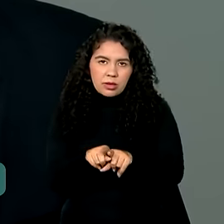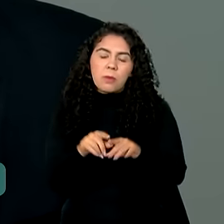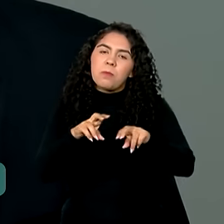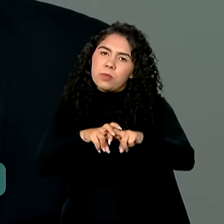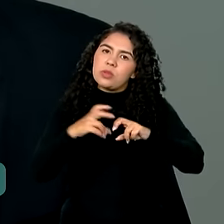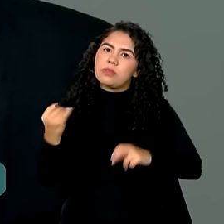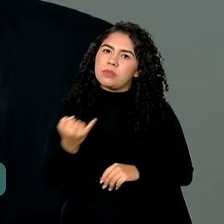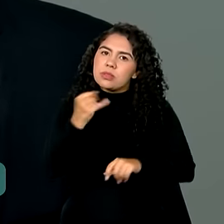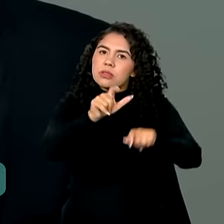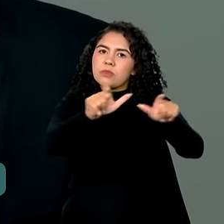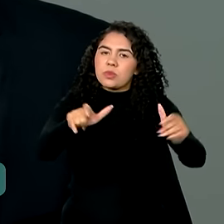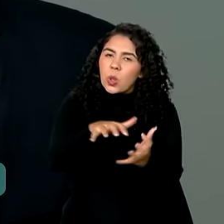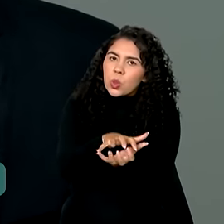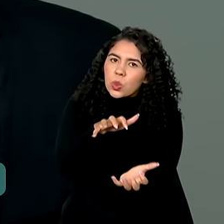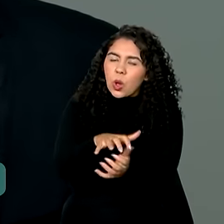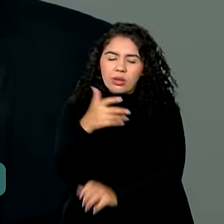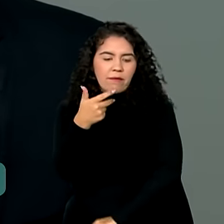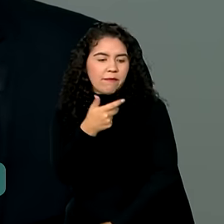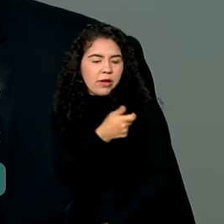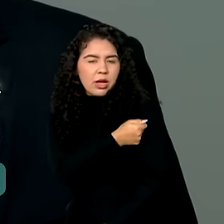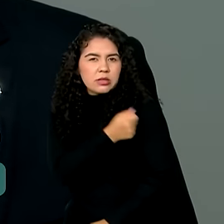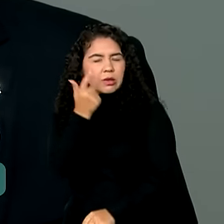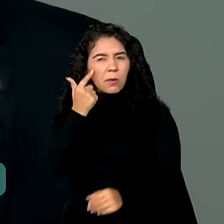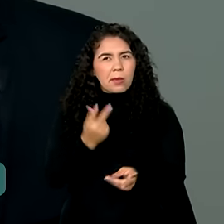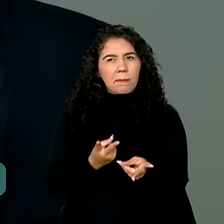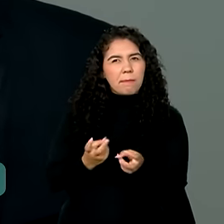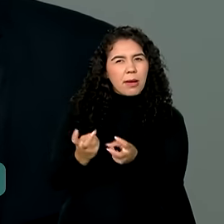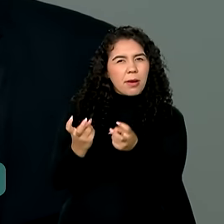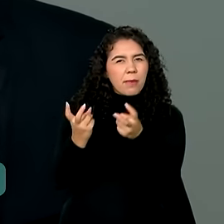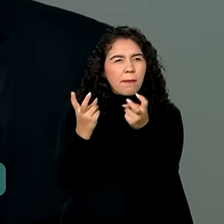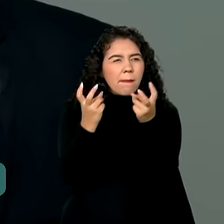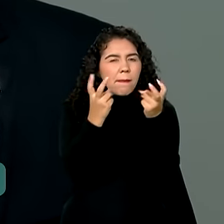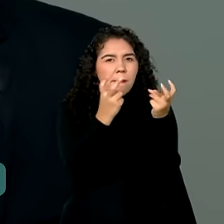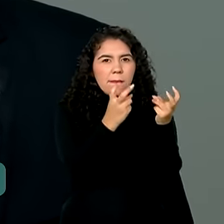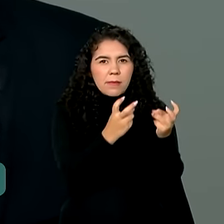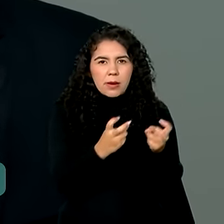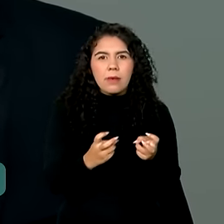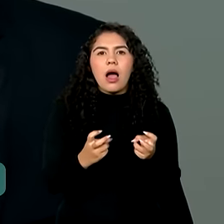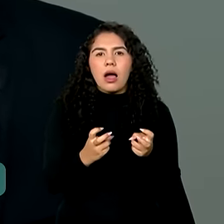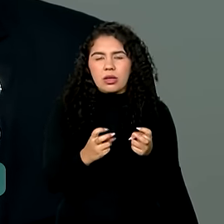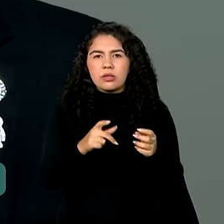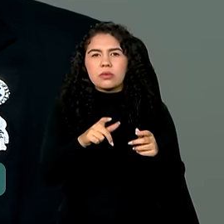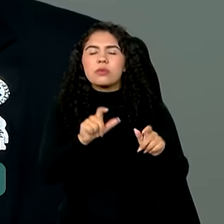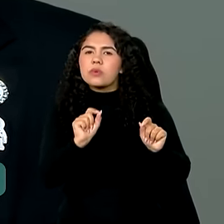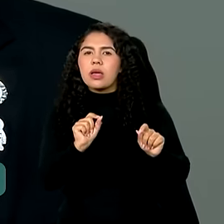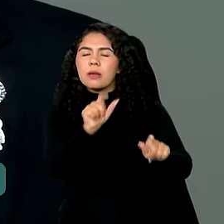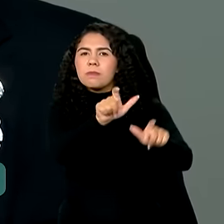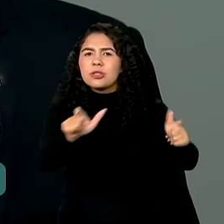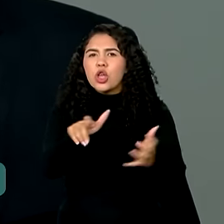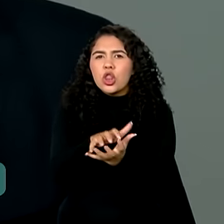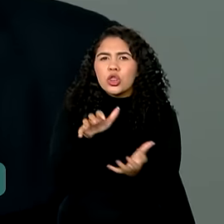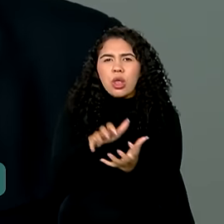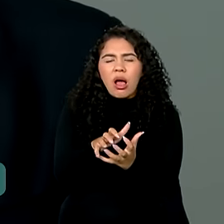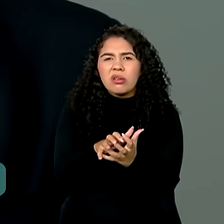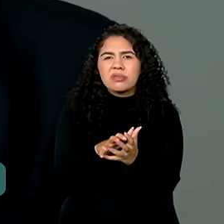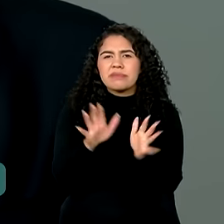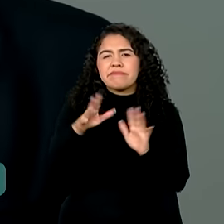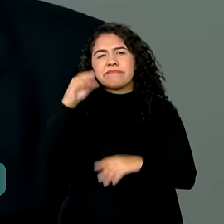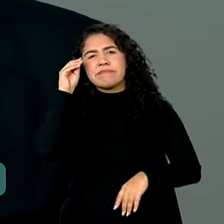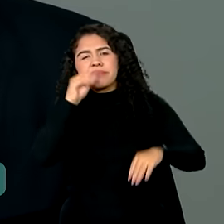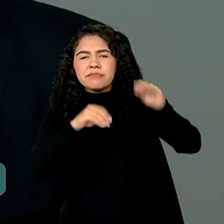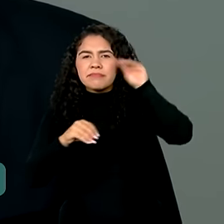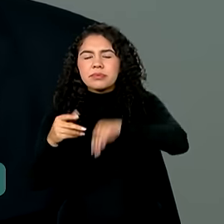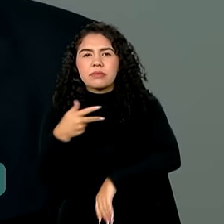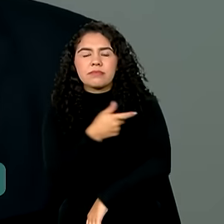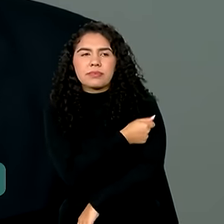idosos se vacinem. Quando a gente observa uma queda na busca dos idosos pela vacinação, automaticamente a gente também